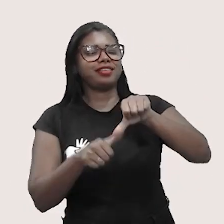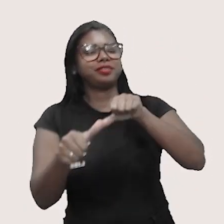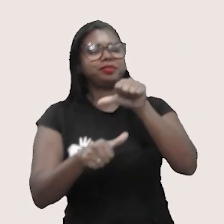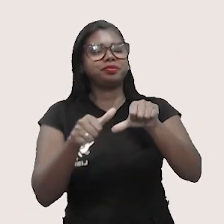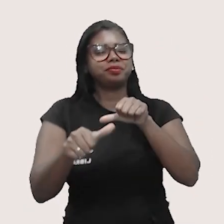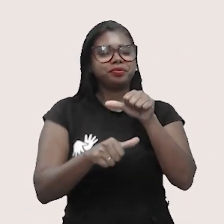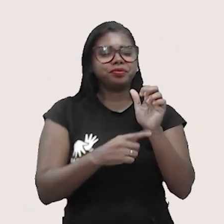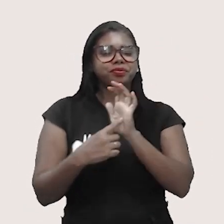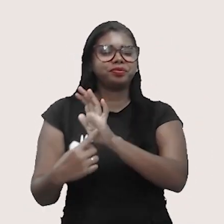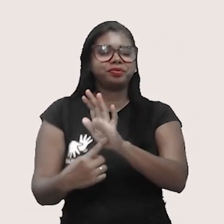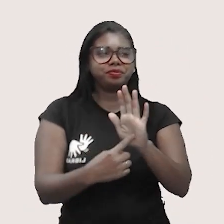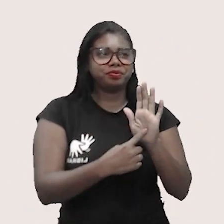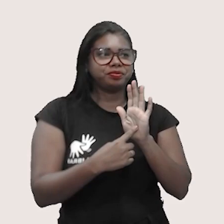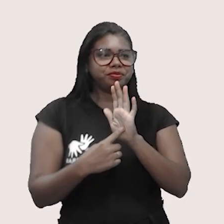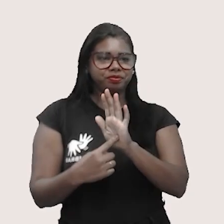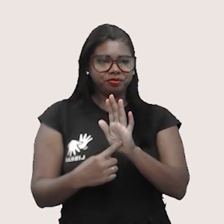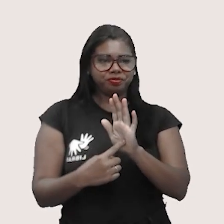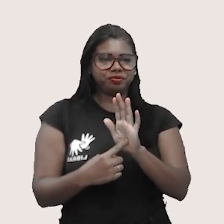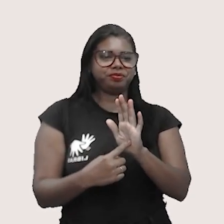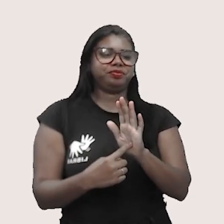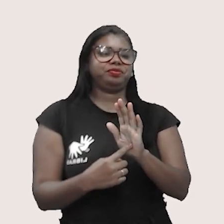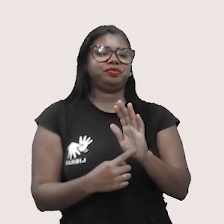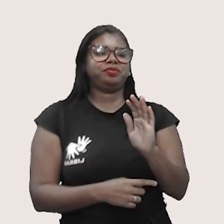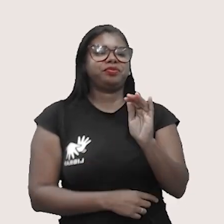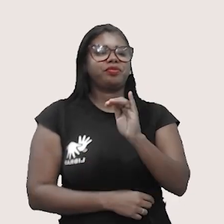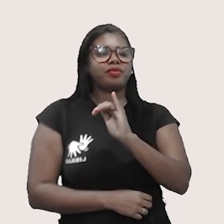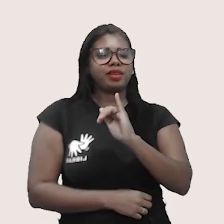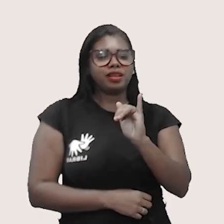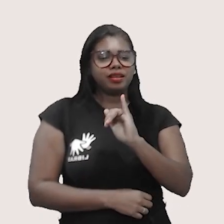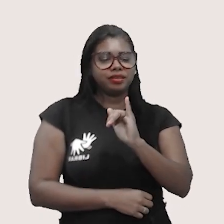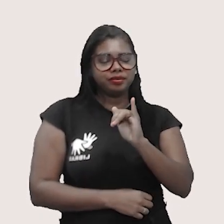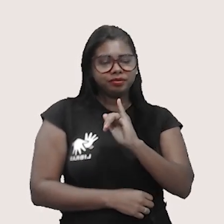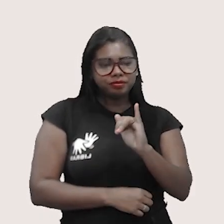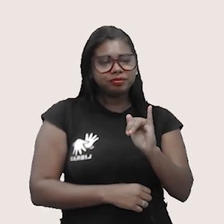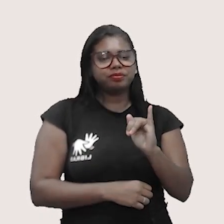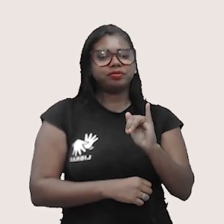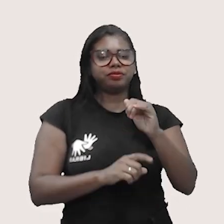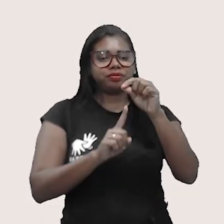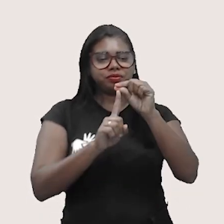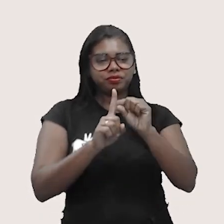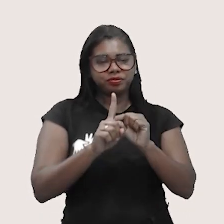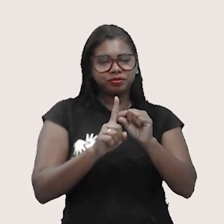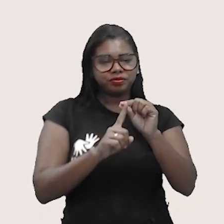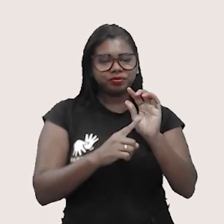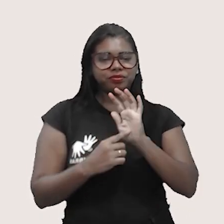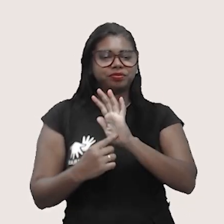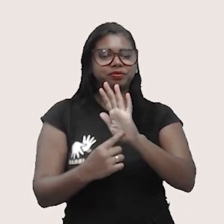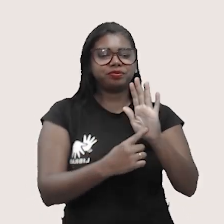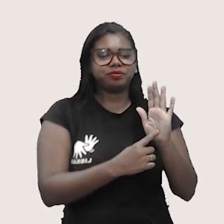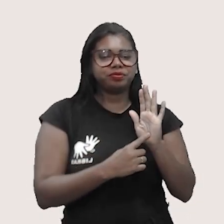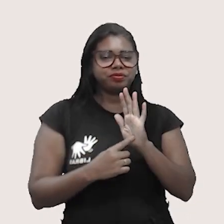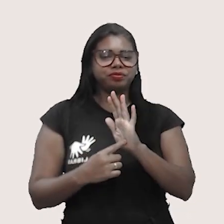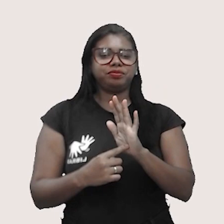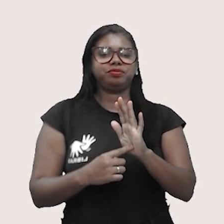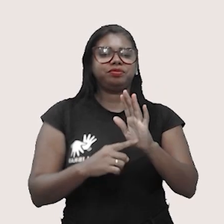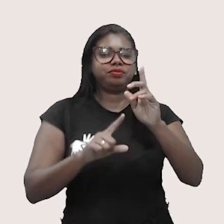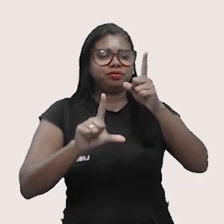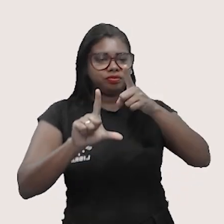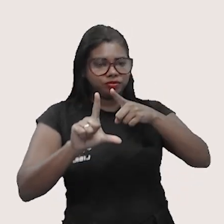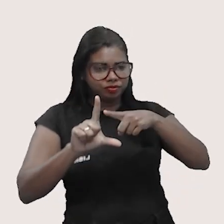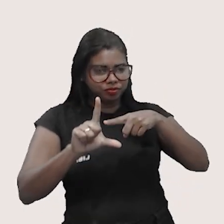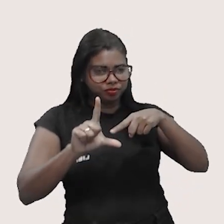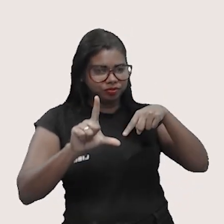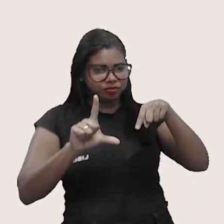isotérmica é aquela que está no diagrama de fases, movendo-se pela curva. Então a